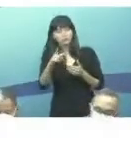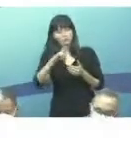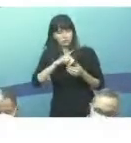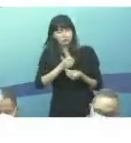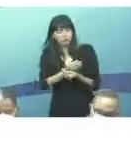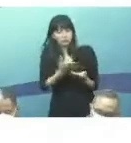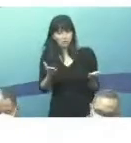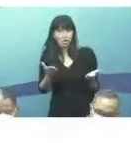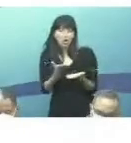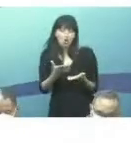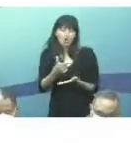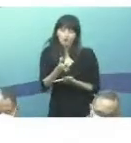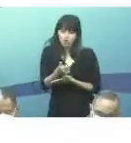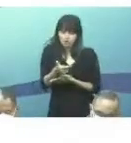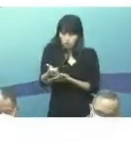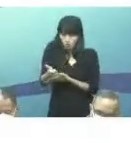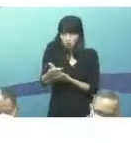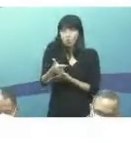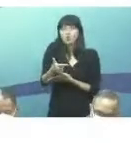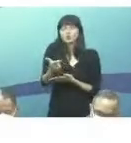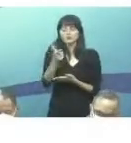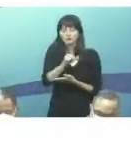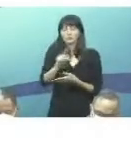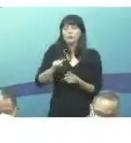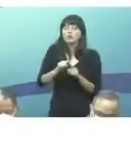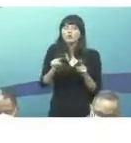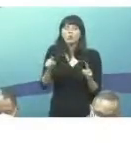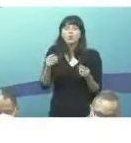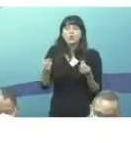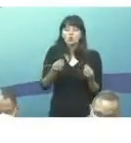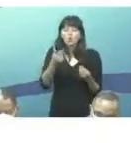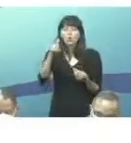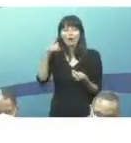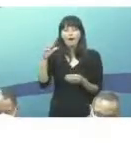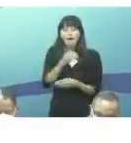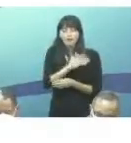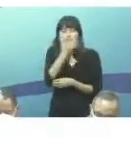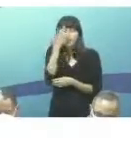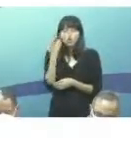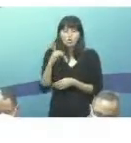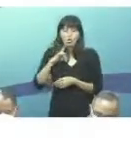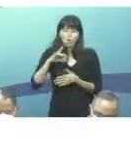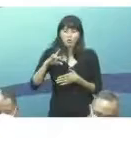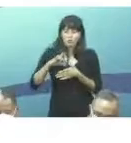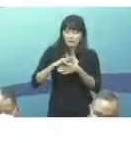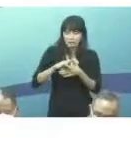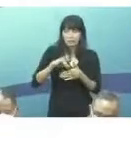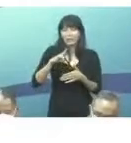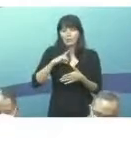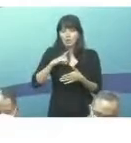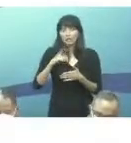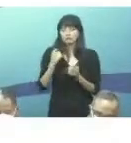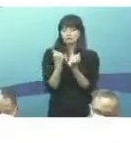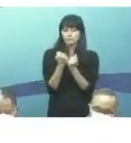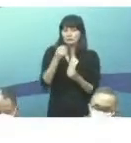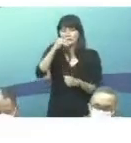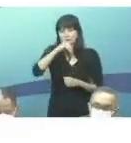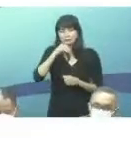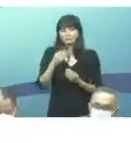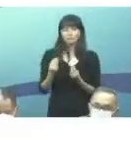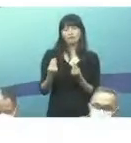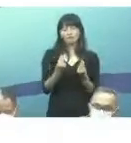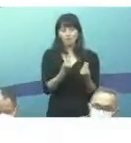2022. O diagnóstico inicial rápido de TB para pessoas que vivem com HIV com imunossupressão será